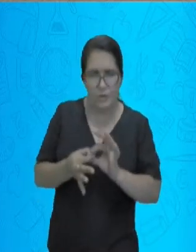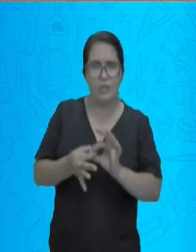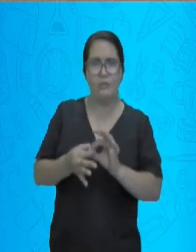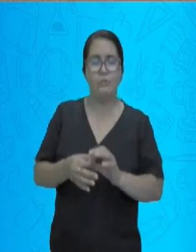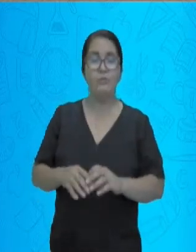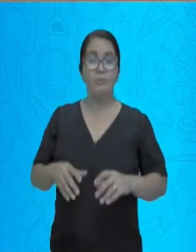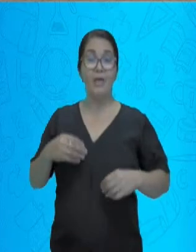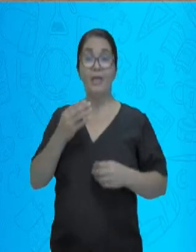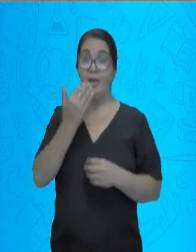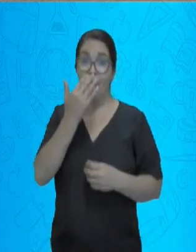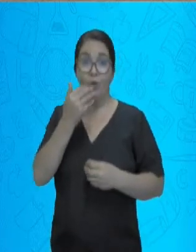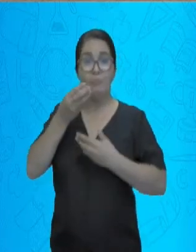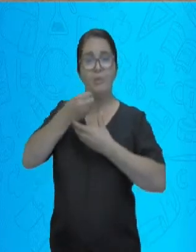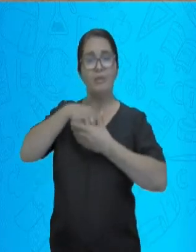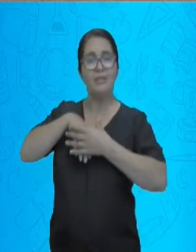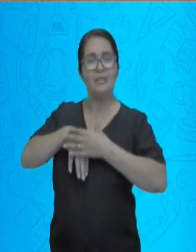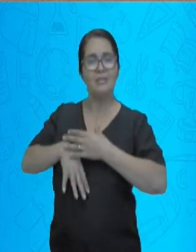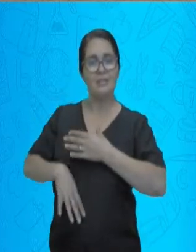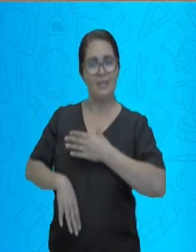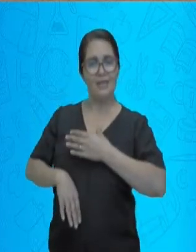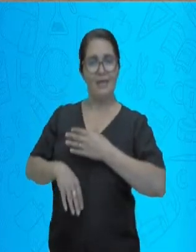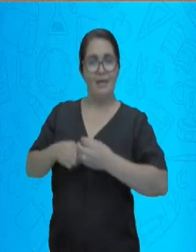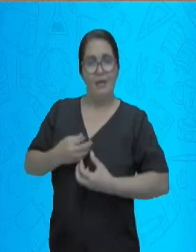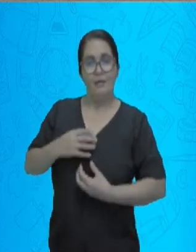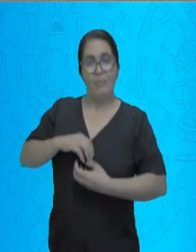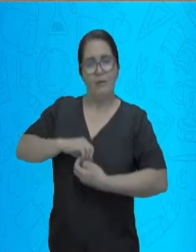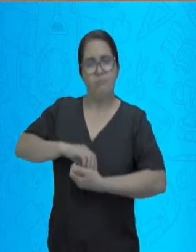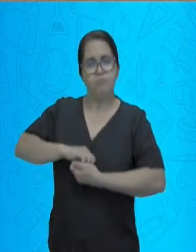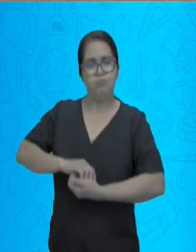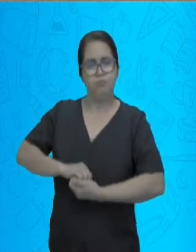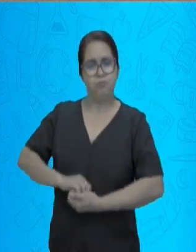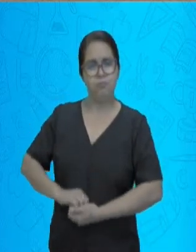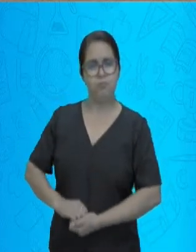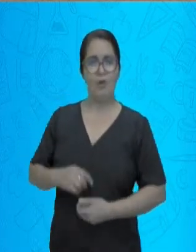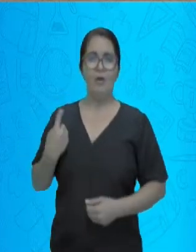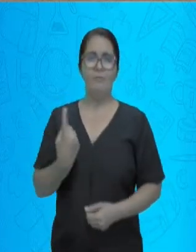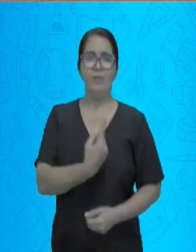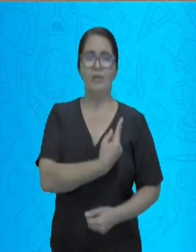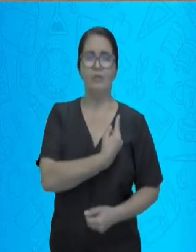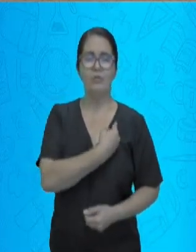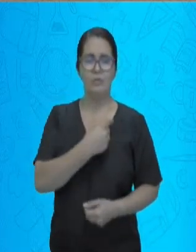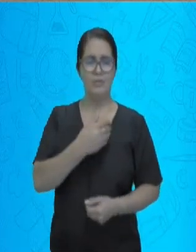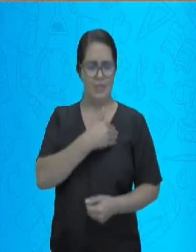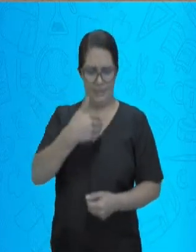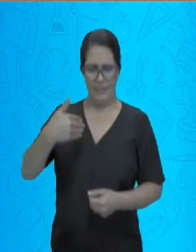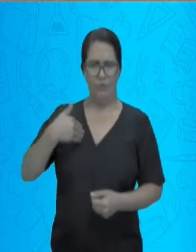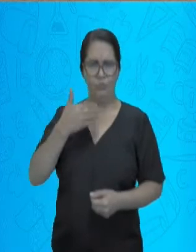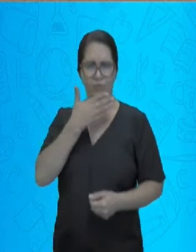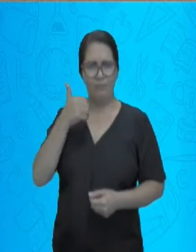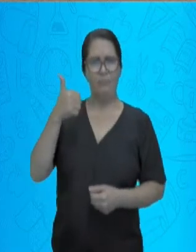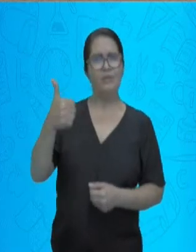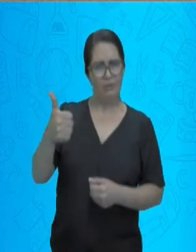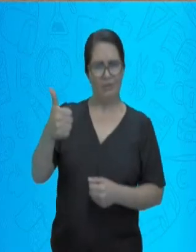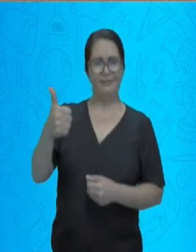todo o nosso equilíbrio hormonal. Mas isso é assunto para uma outra aula.